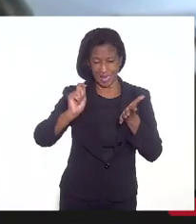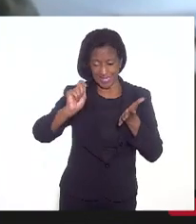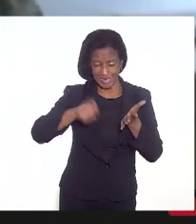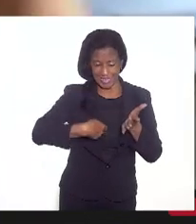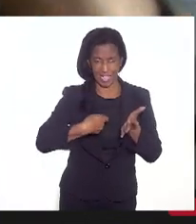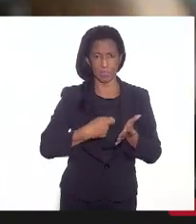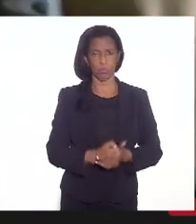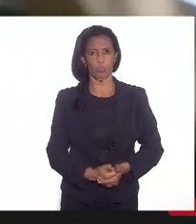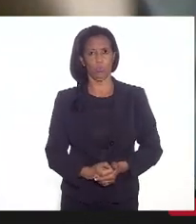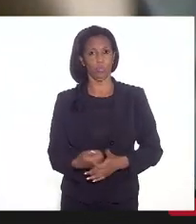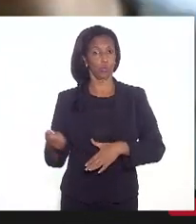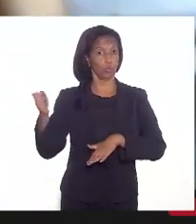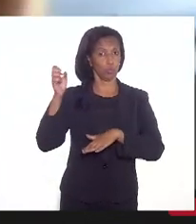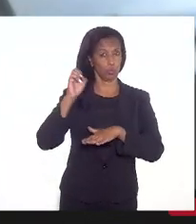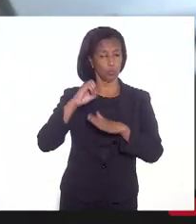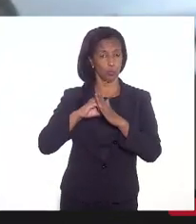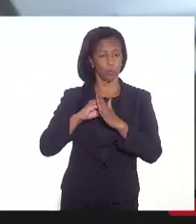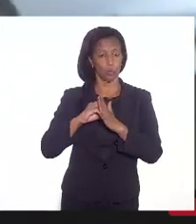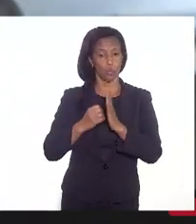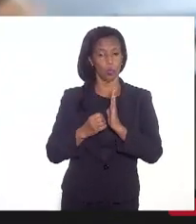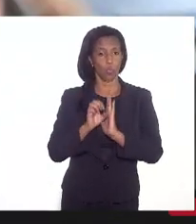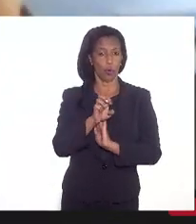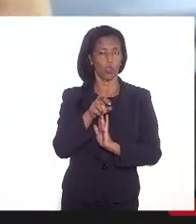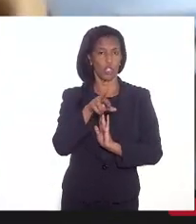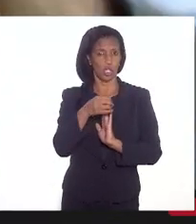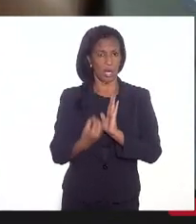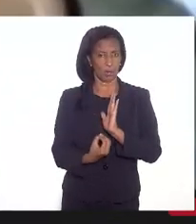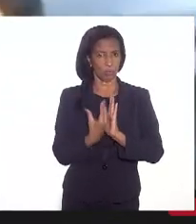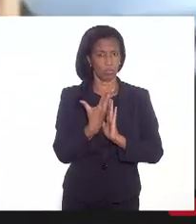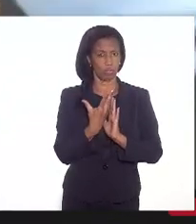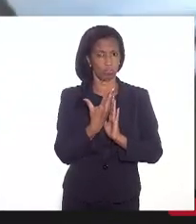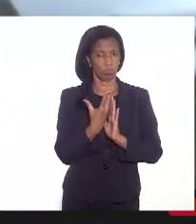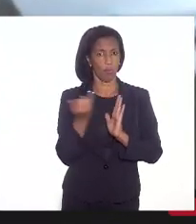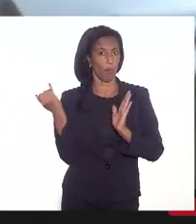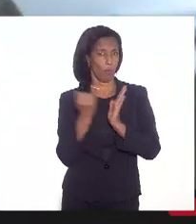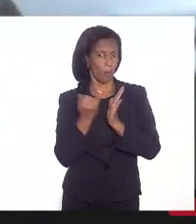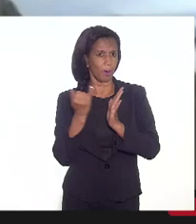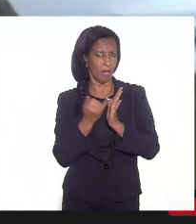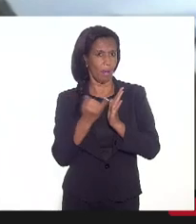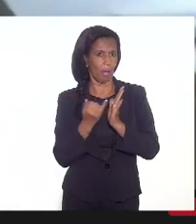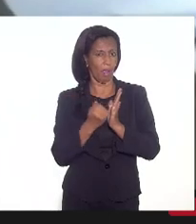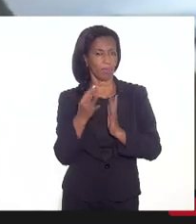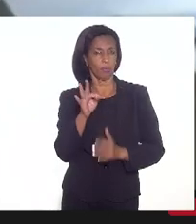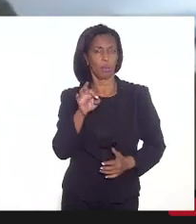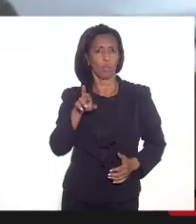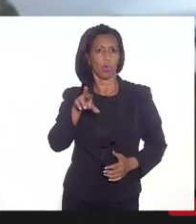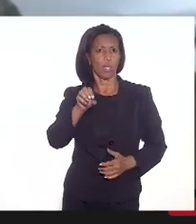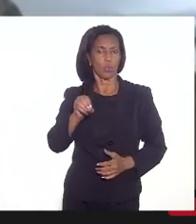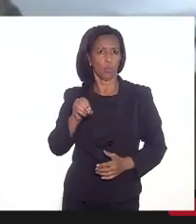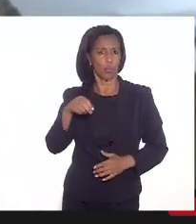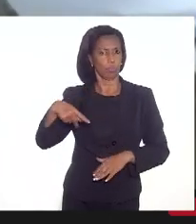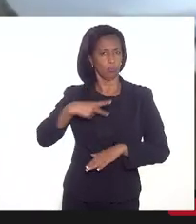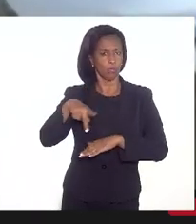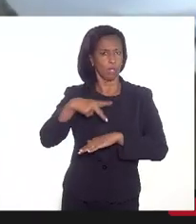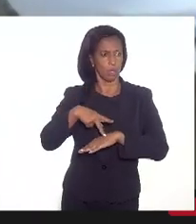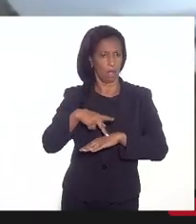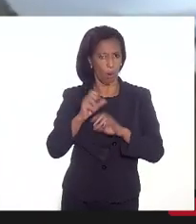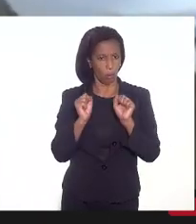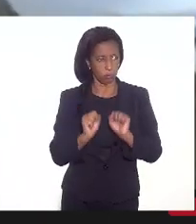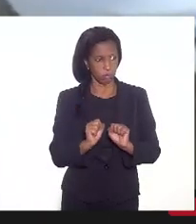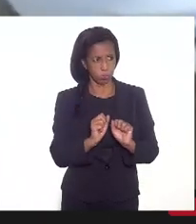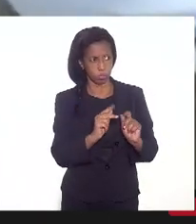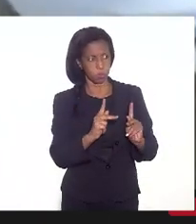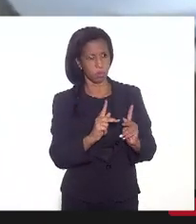assinado, e que o extrato foi publicado, inclusive pelo Tesouro Nacional. É possível?